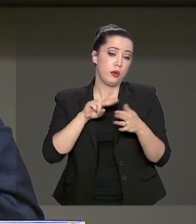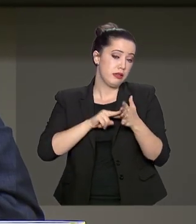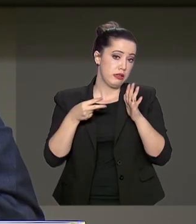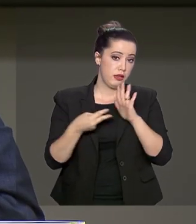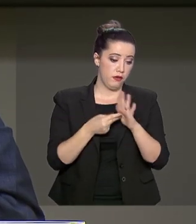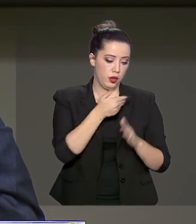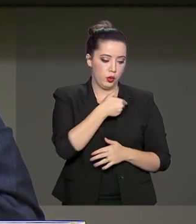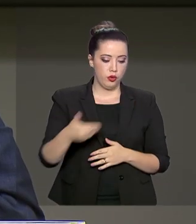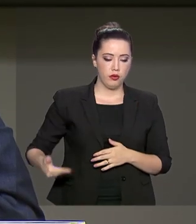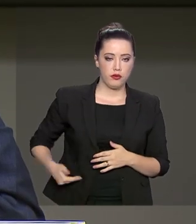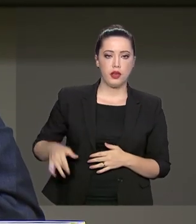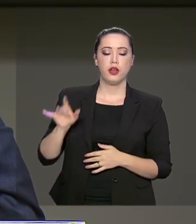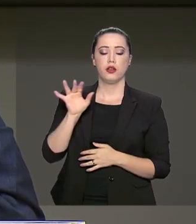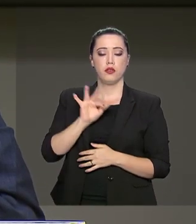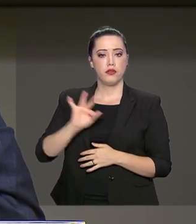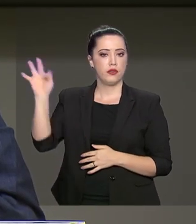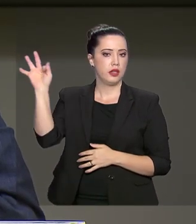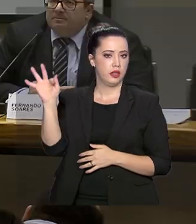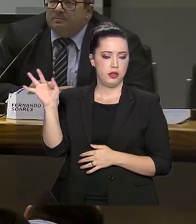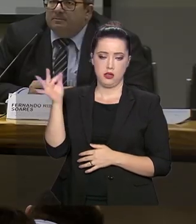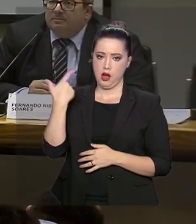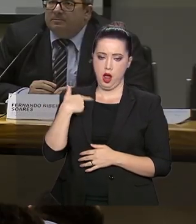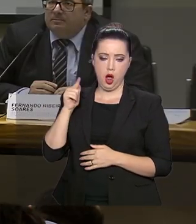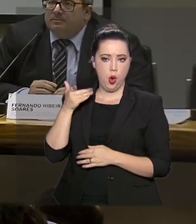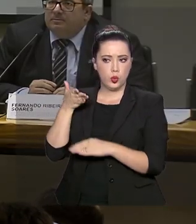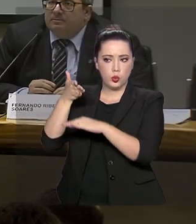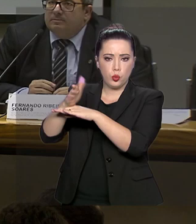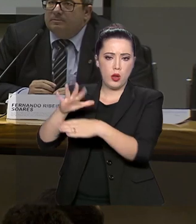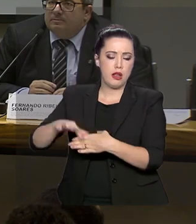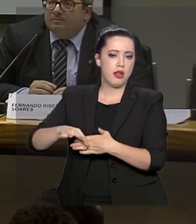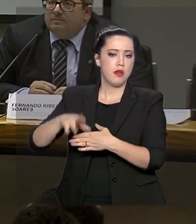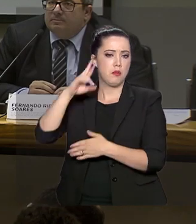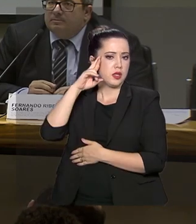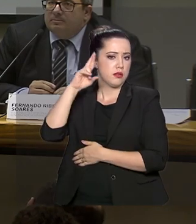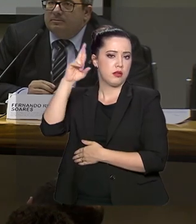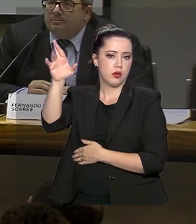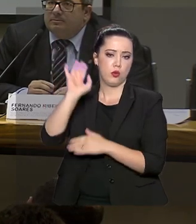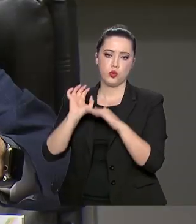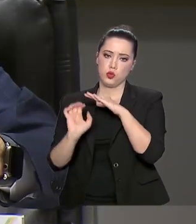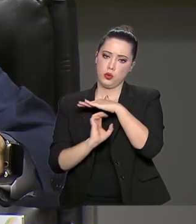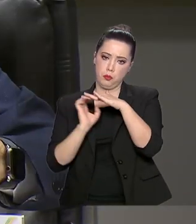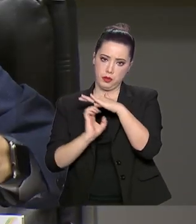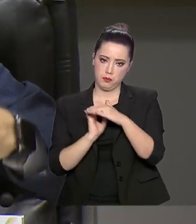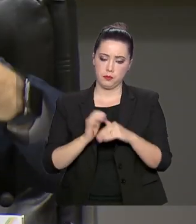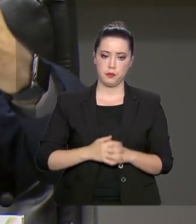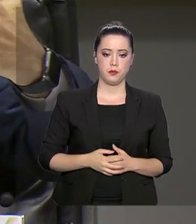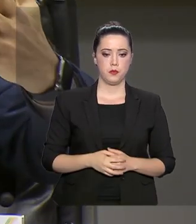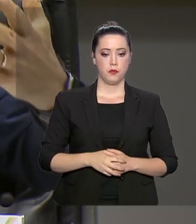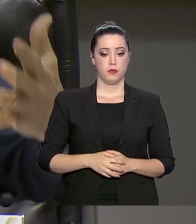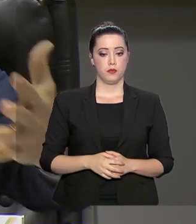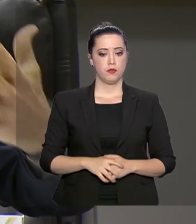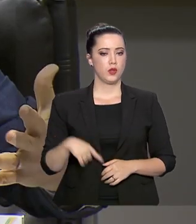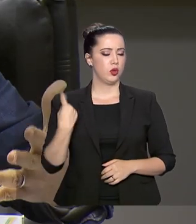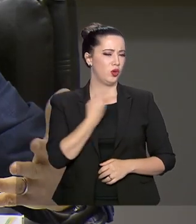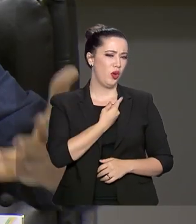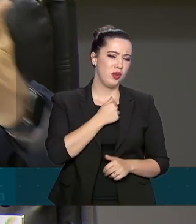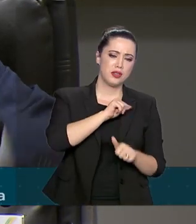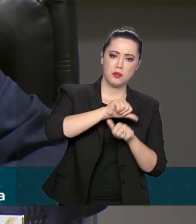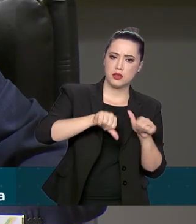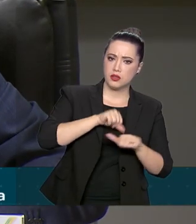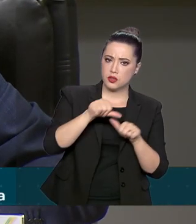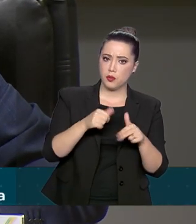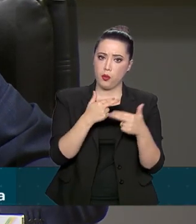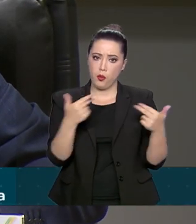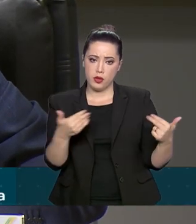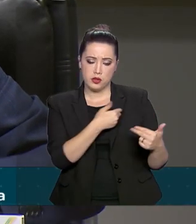desfez definitivamente de empresas ou participações em empresas. Nós estamos transformando coisas estatais em